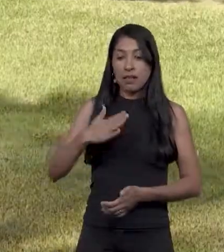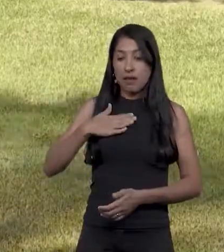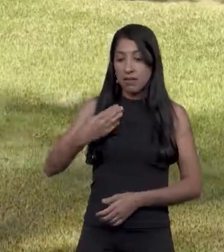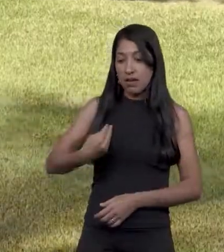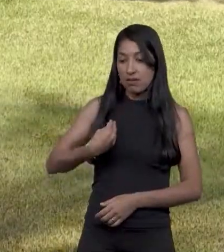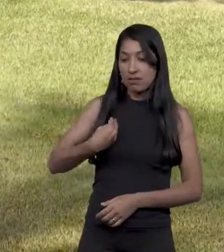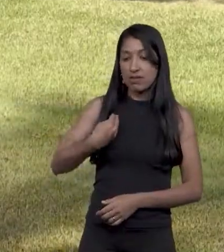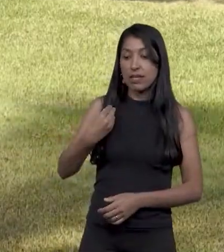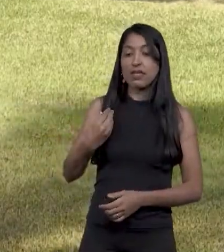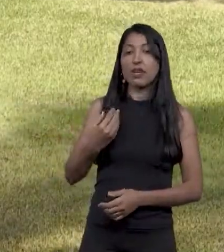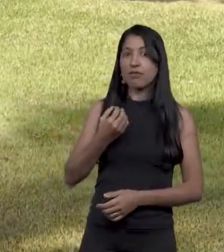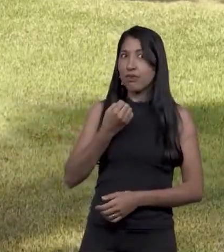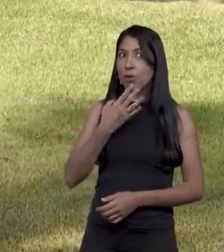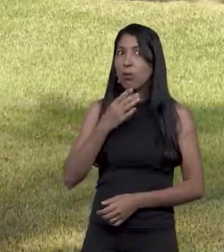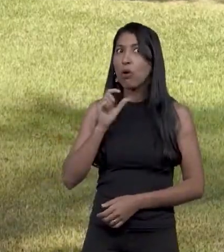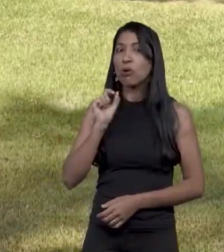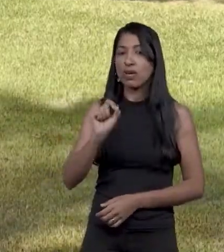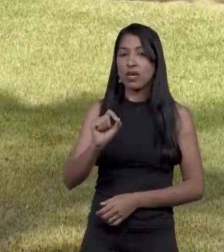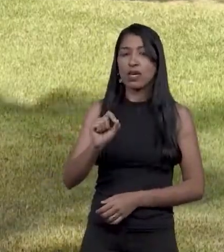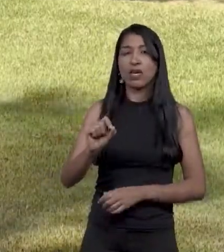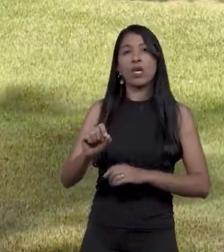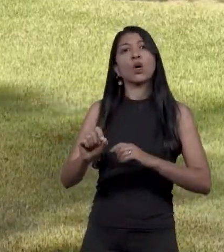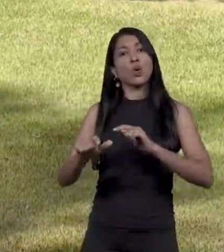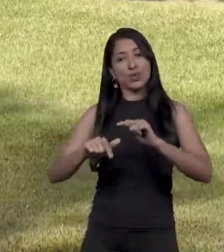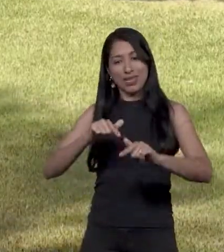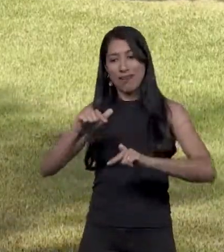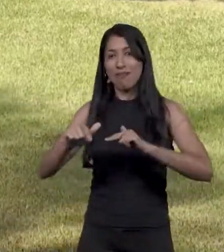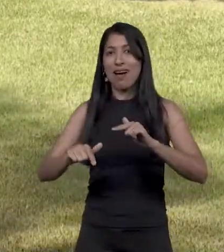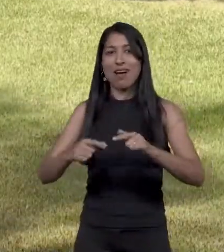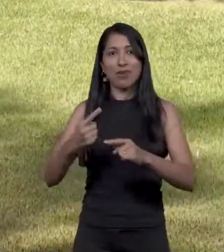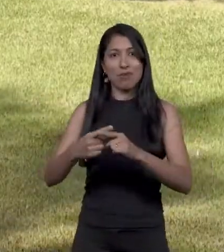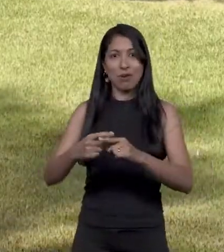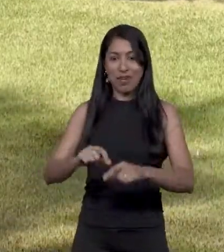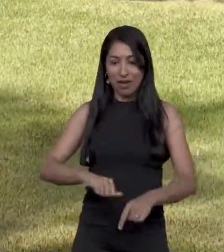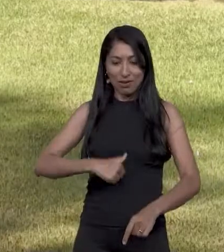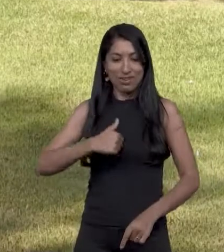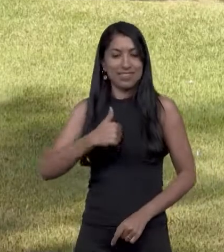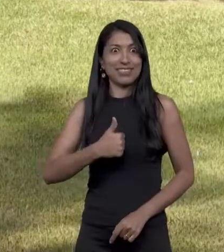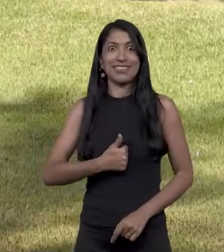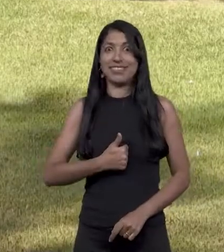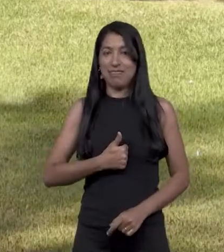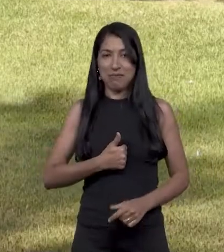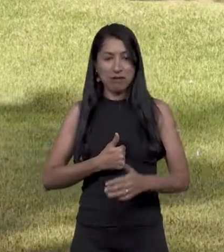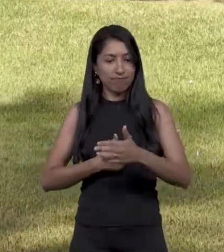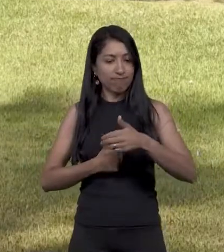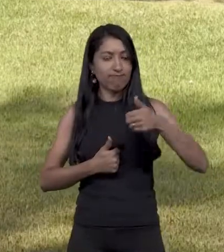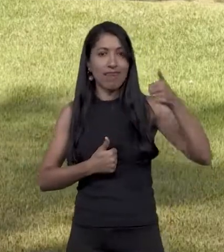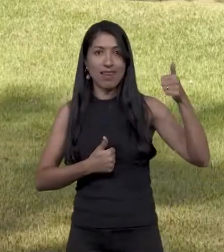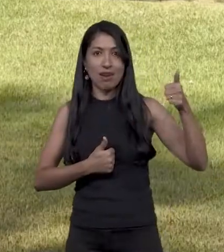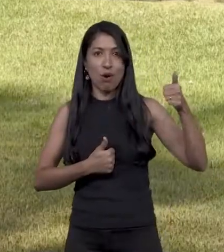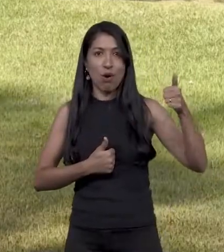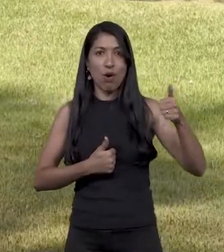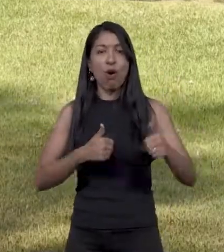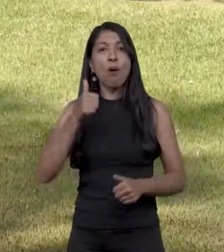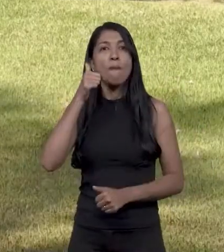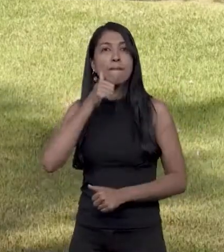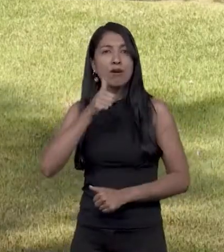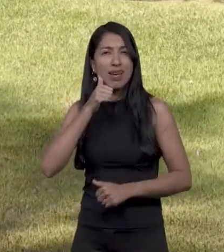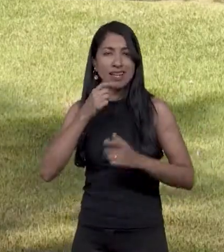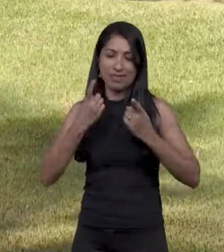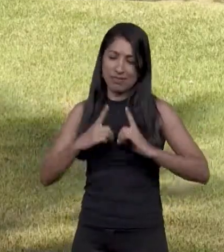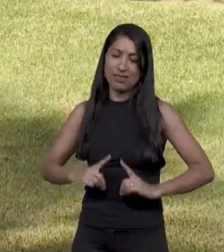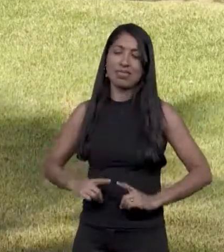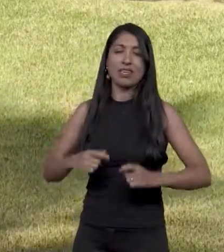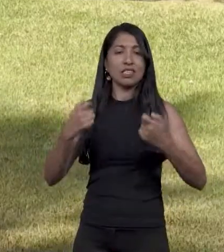funcionou, nas minhas amigas funcionaram, a questão da empregabilidade, a autoestima na empregabilidade. Mulheres com deficiência em cargo de